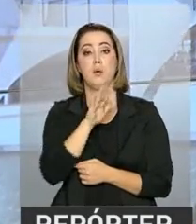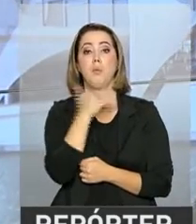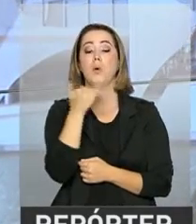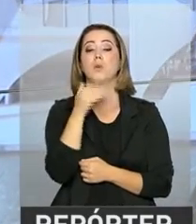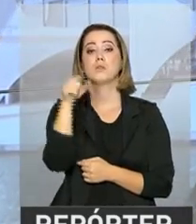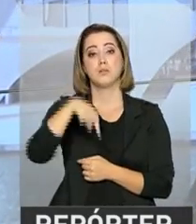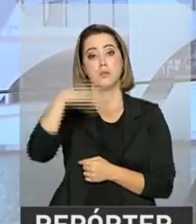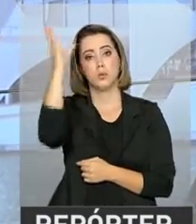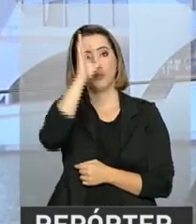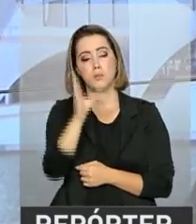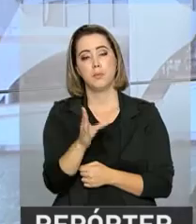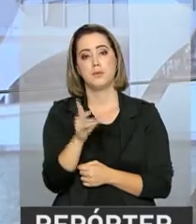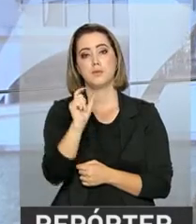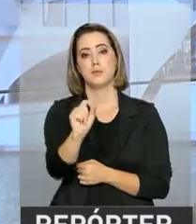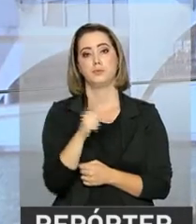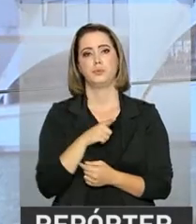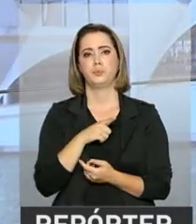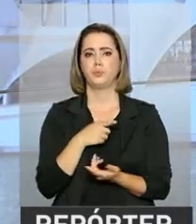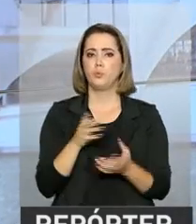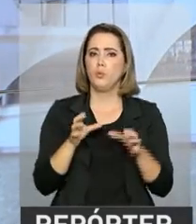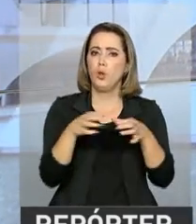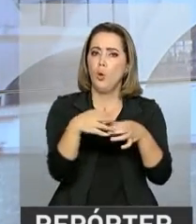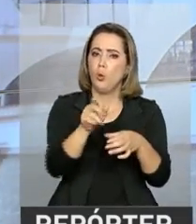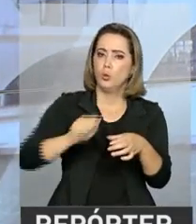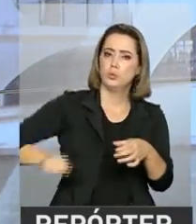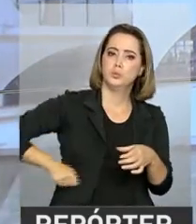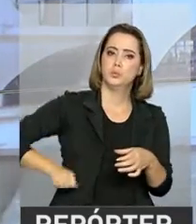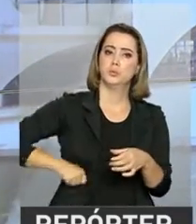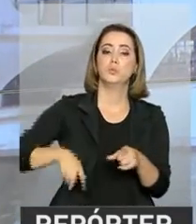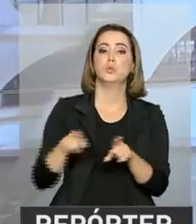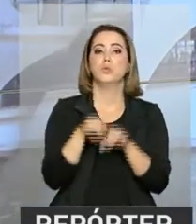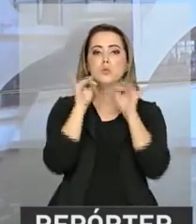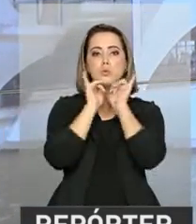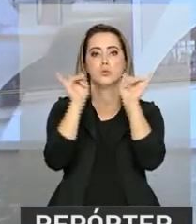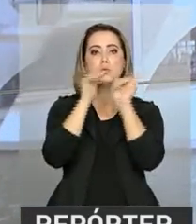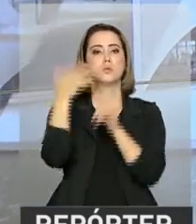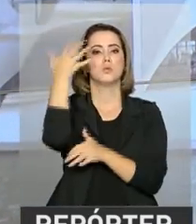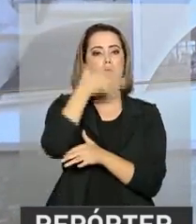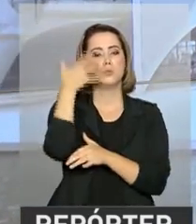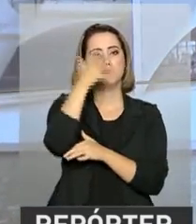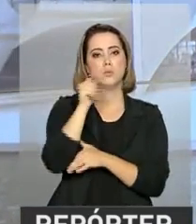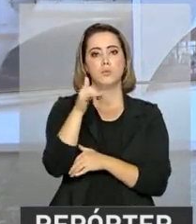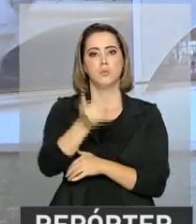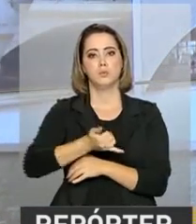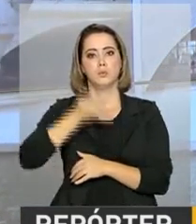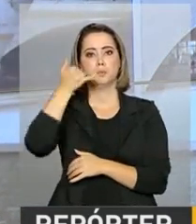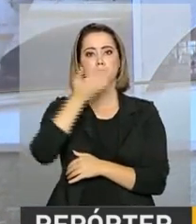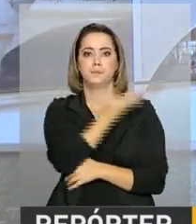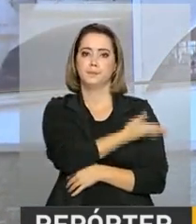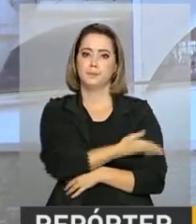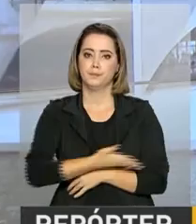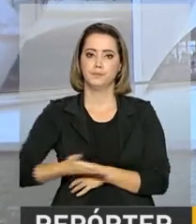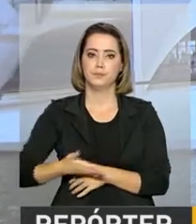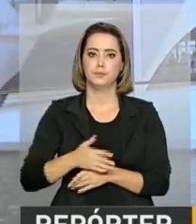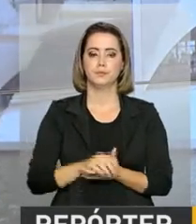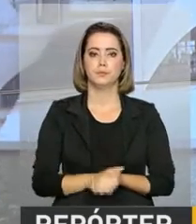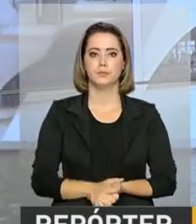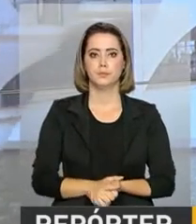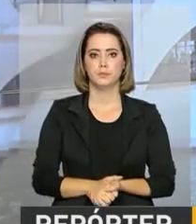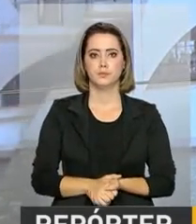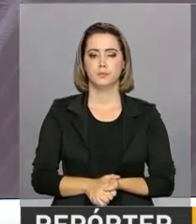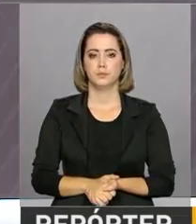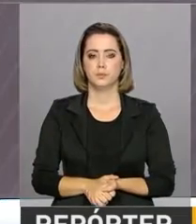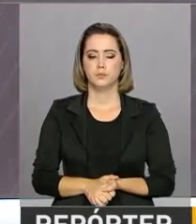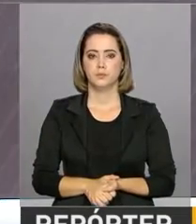assistência do Ministério está à disposição para informações e esclarecimentos pelos telefones que aparecem aí na sua